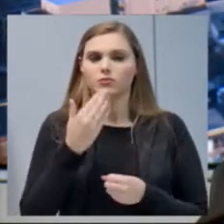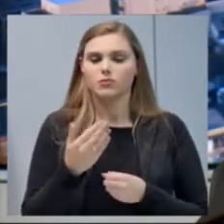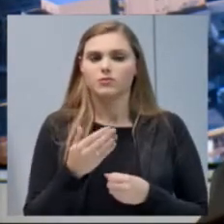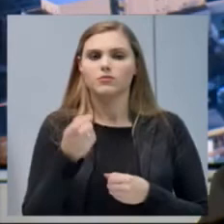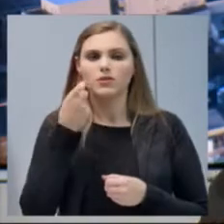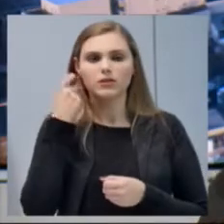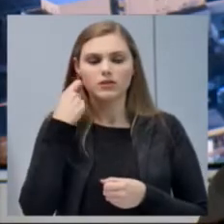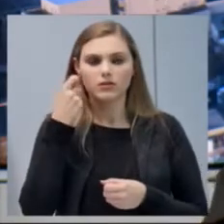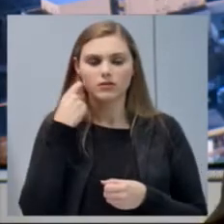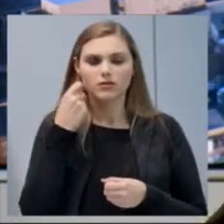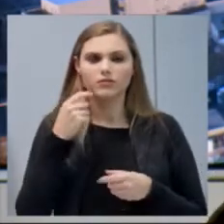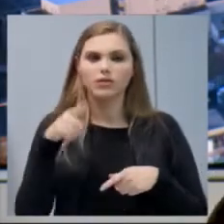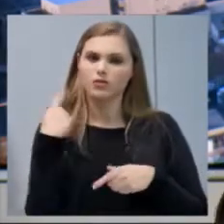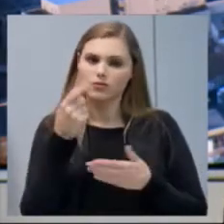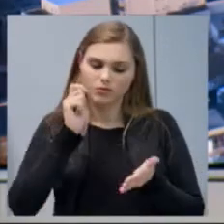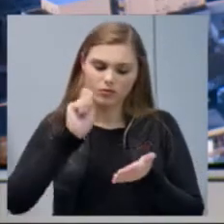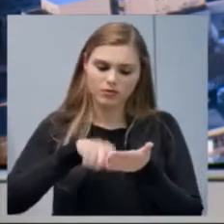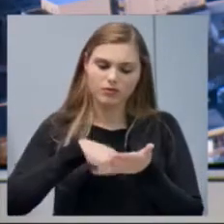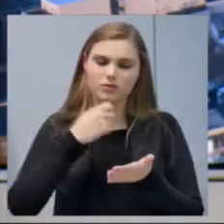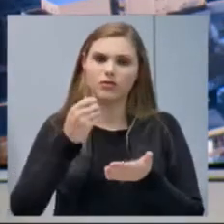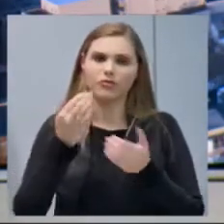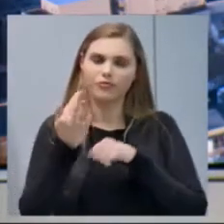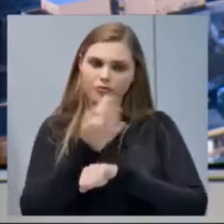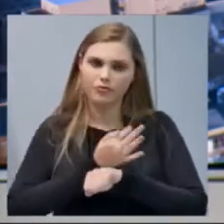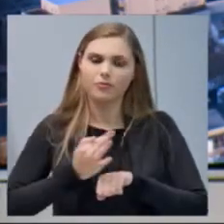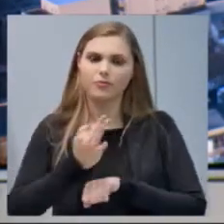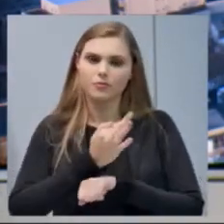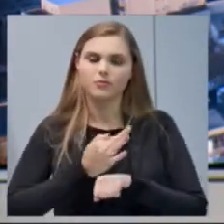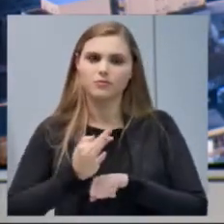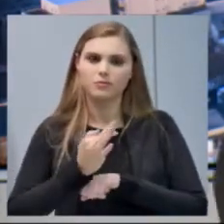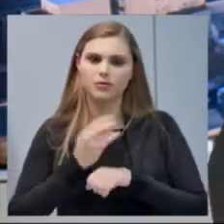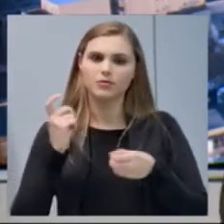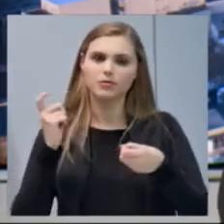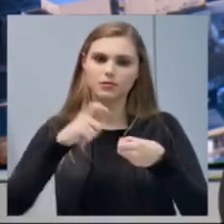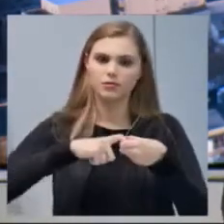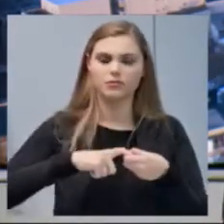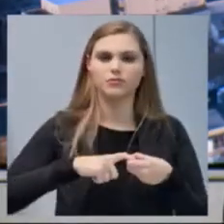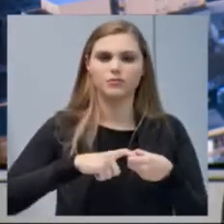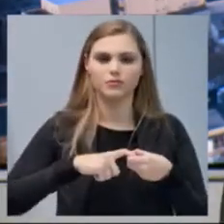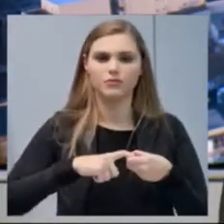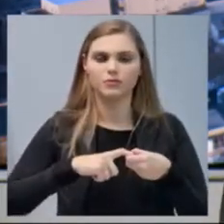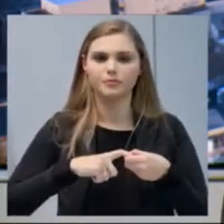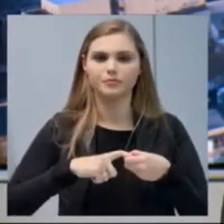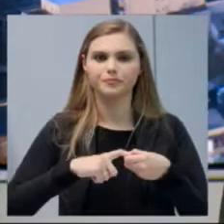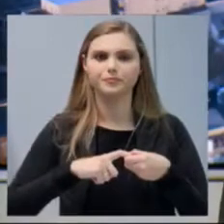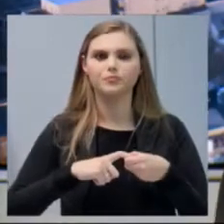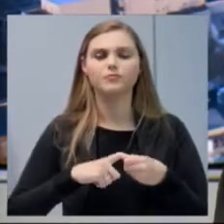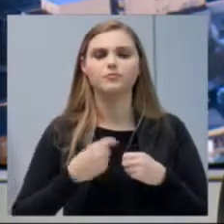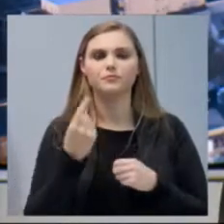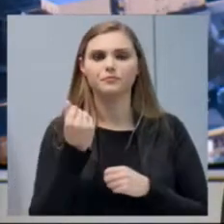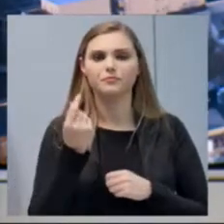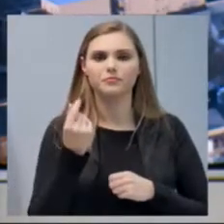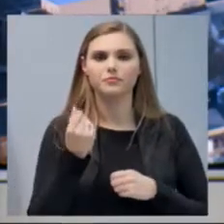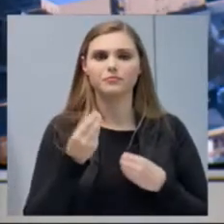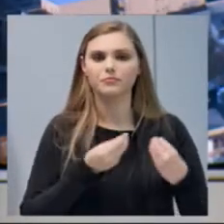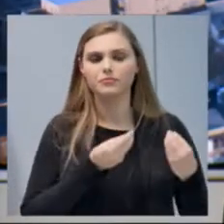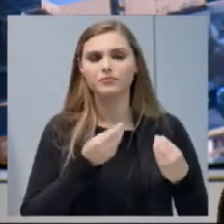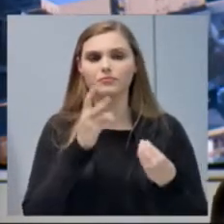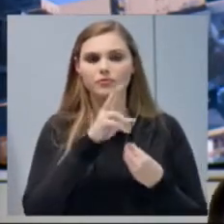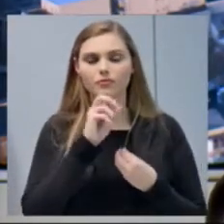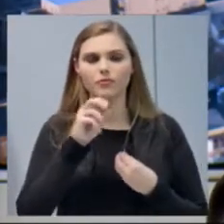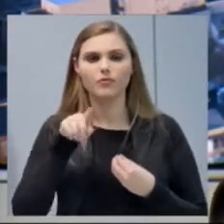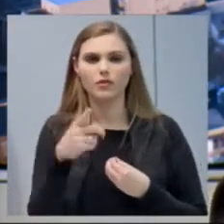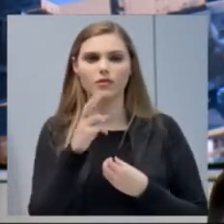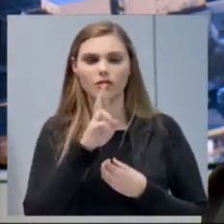aí assinar formalmente esta emenda parlamentar, vereador Piccoli, que também será destinada à saúde do nosso